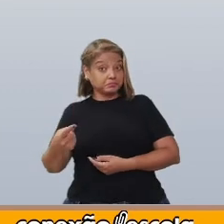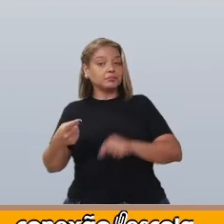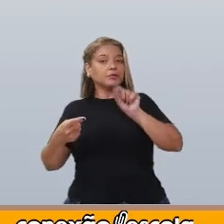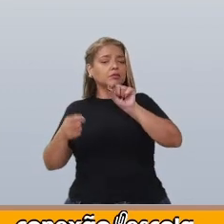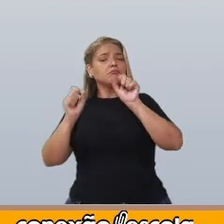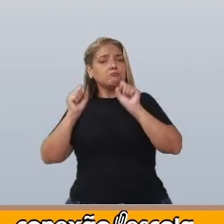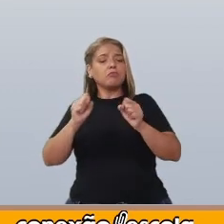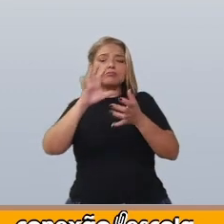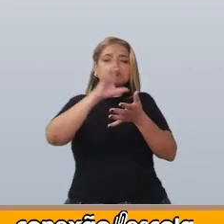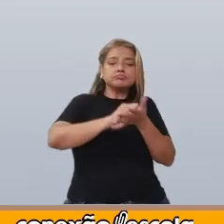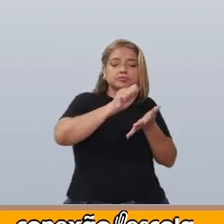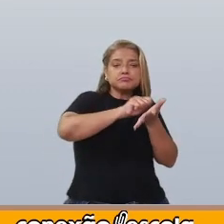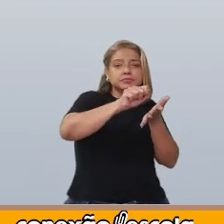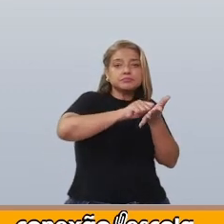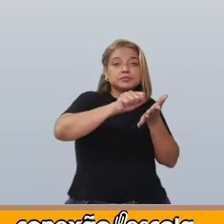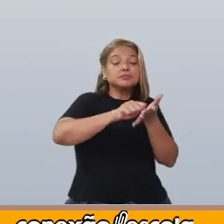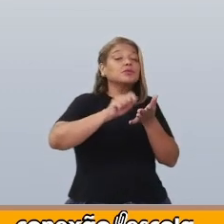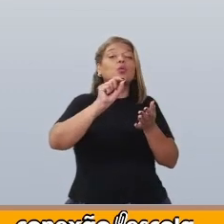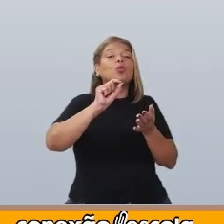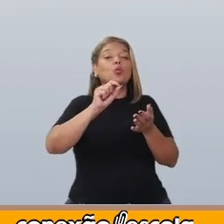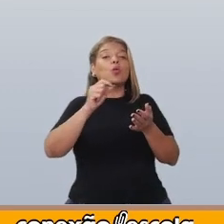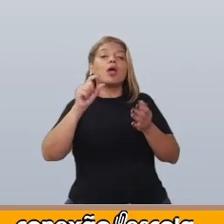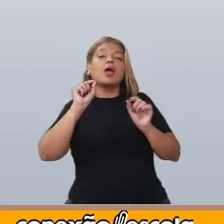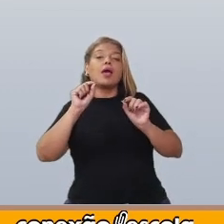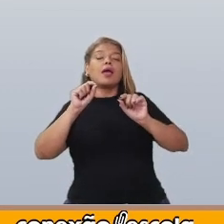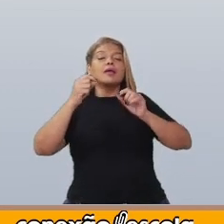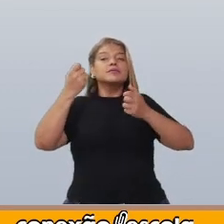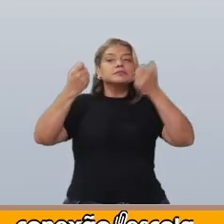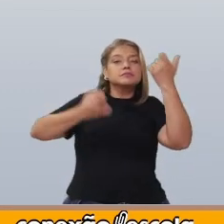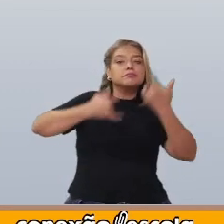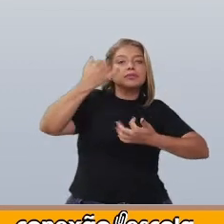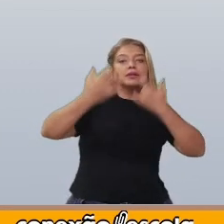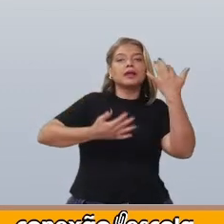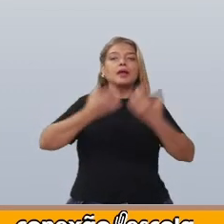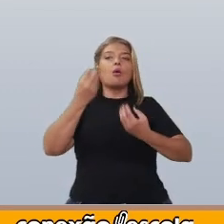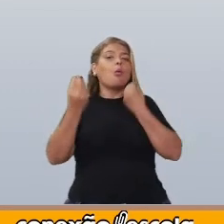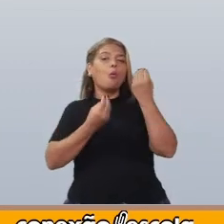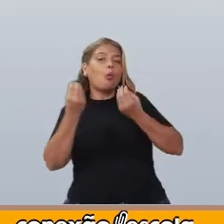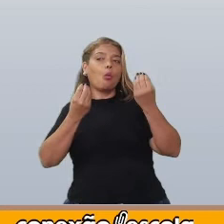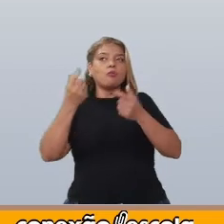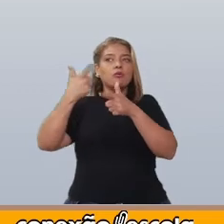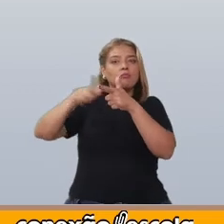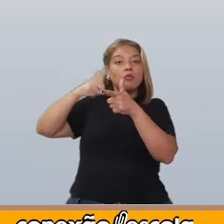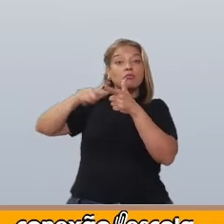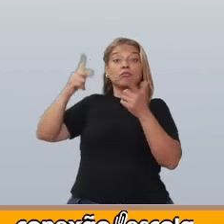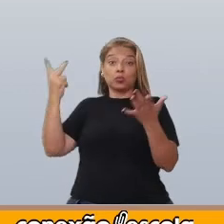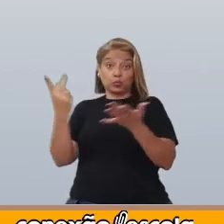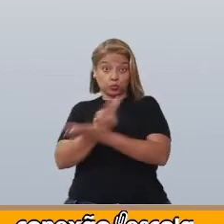registre a próxima parte, abordando sobre o conflito apresentado.